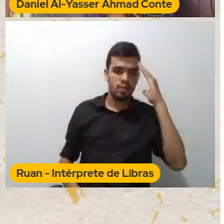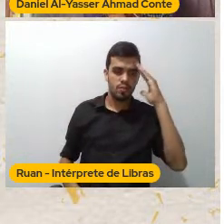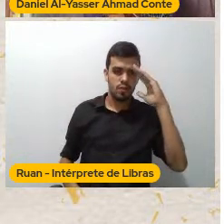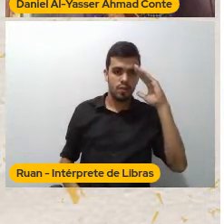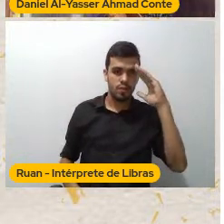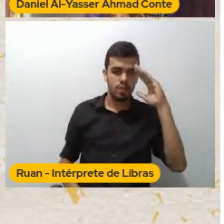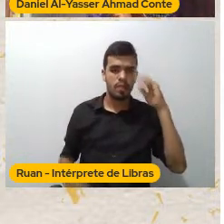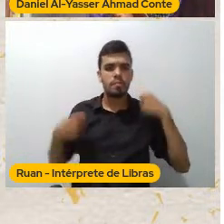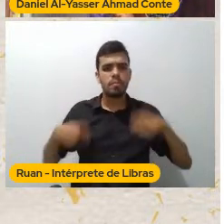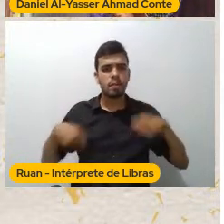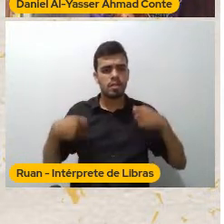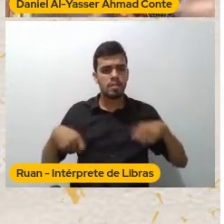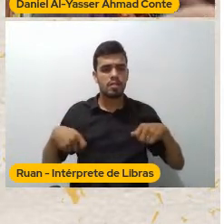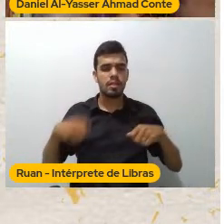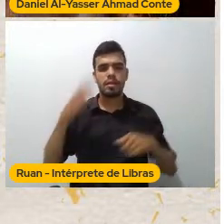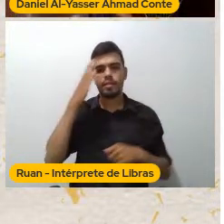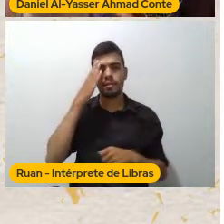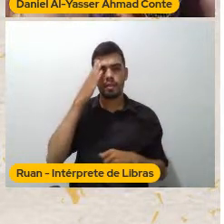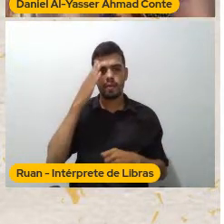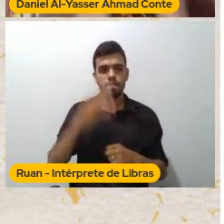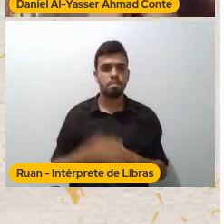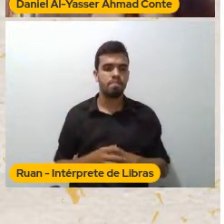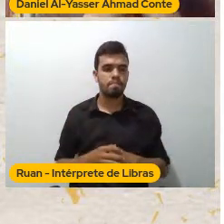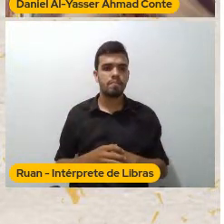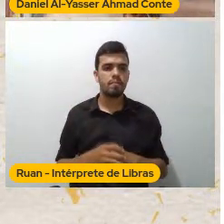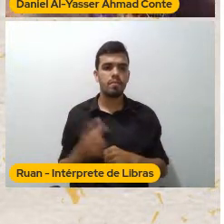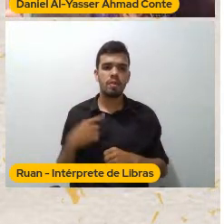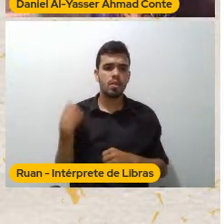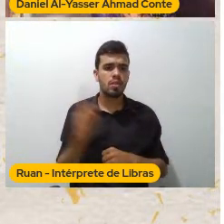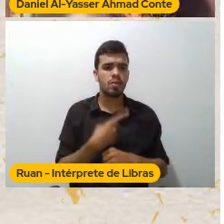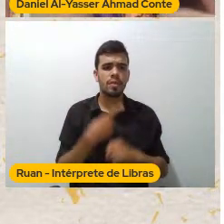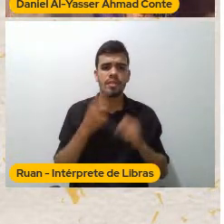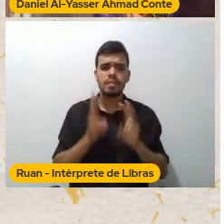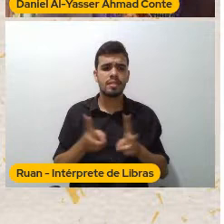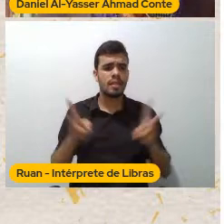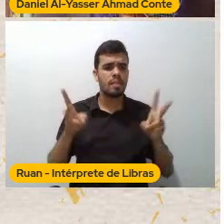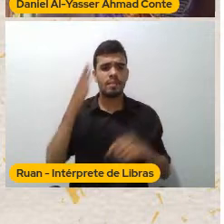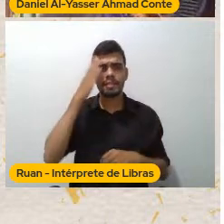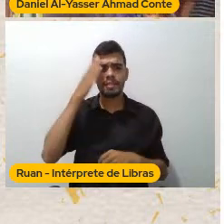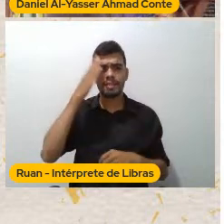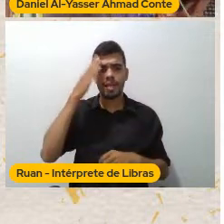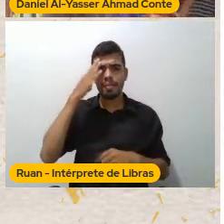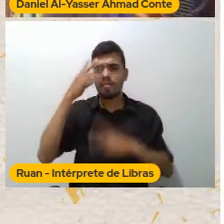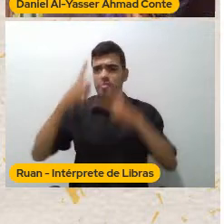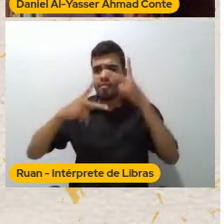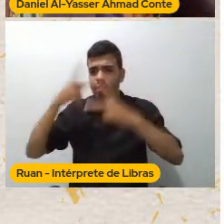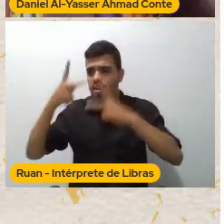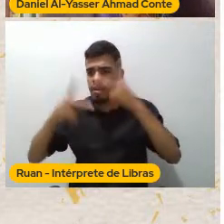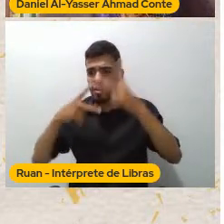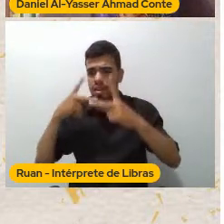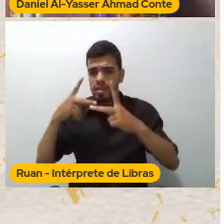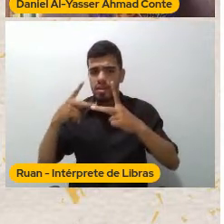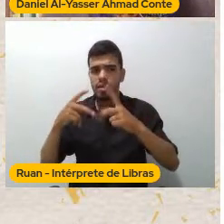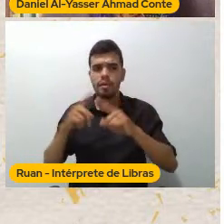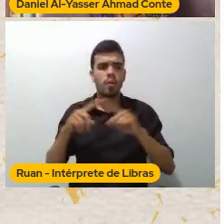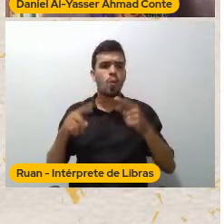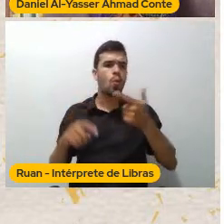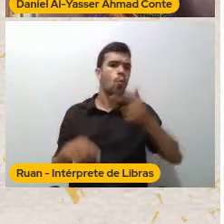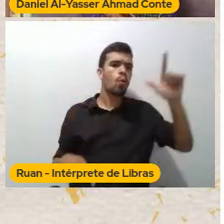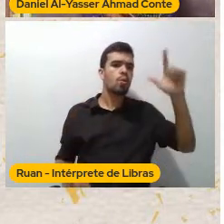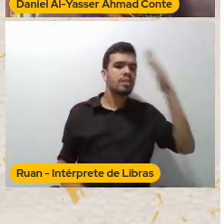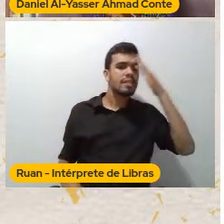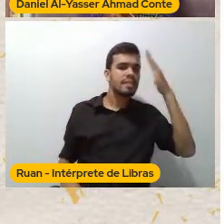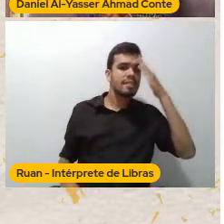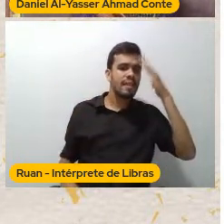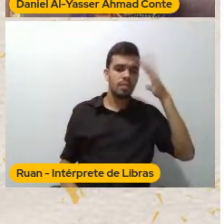Que complementam A gente sempre sabe O que fala Mas a gente nunca sabe O que o outro entende Isso é uma coisa importante Da gente pensar